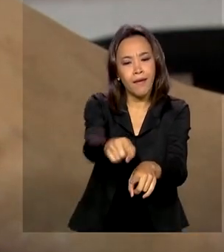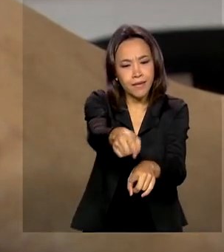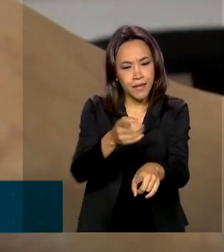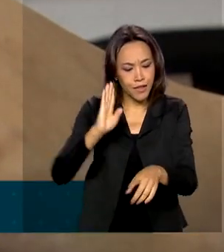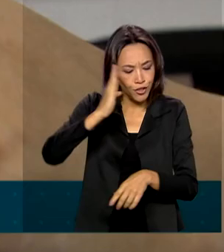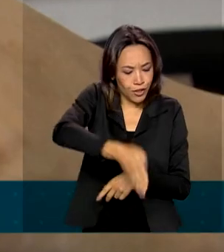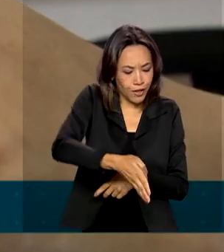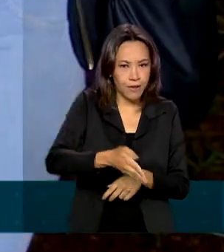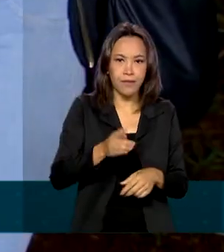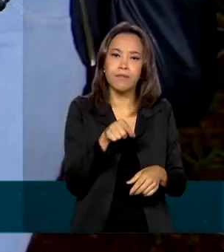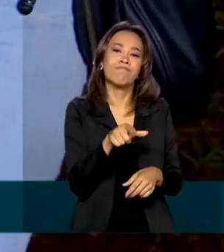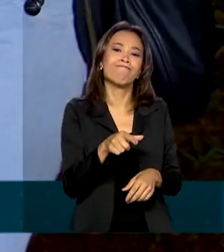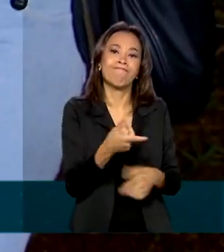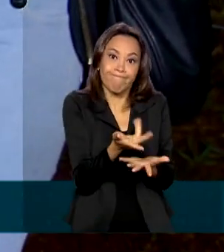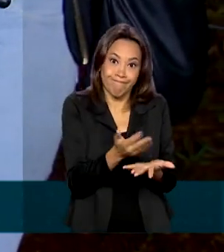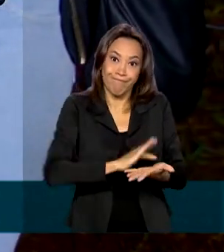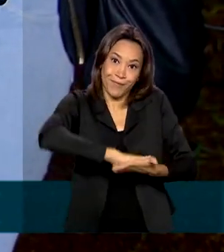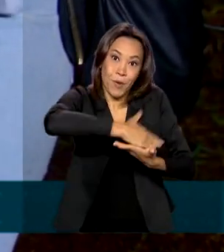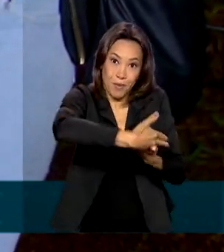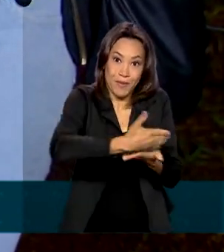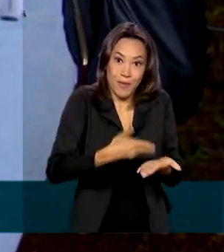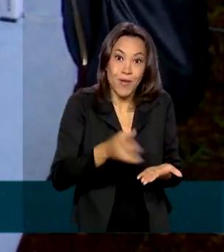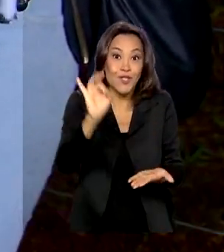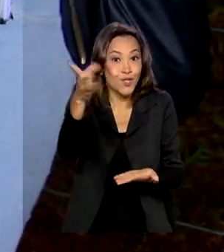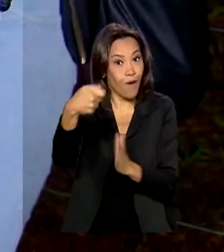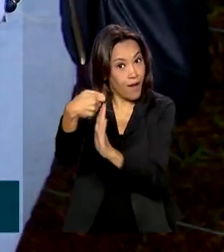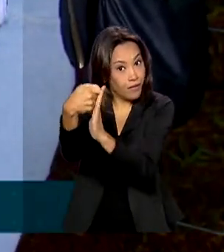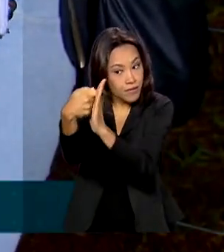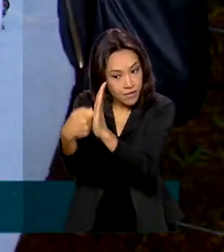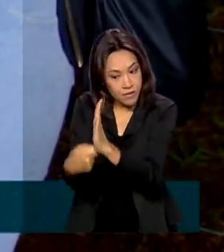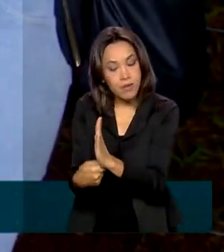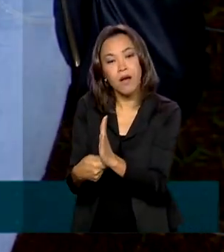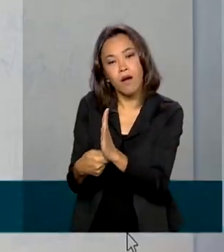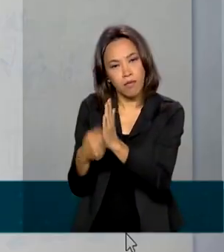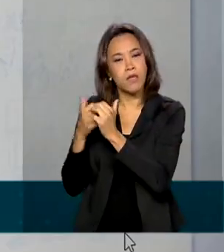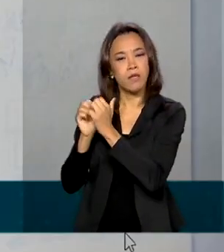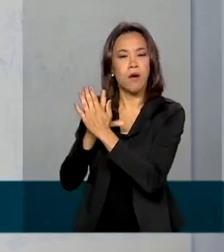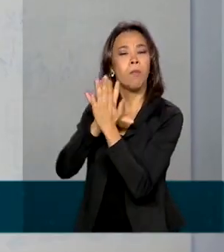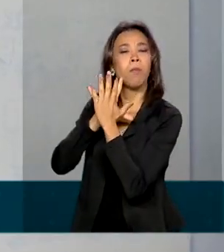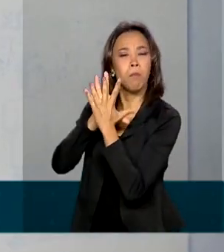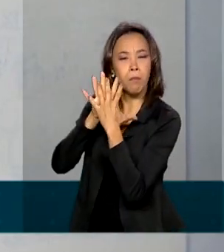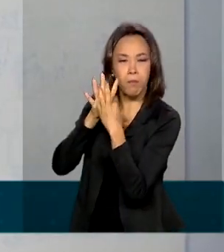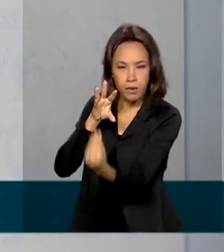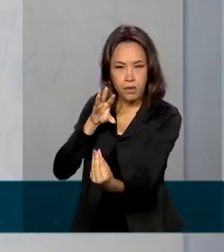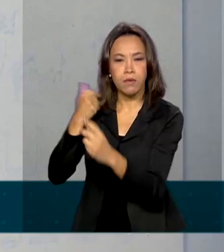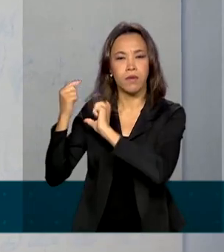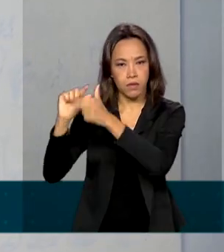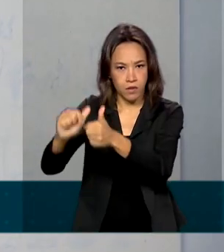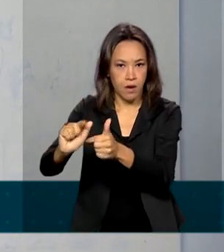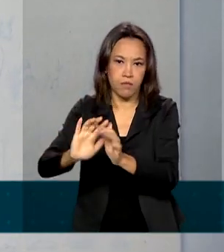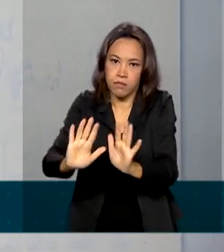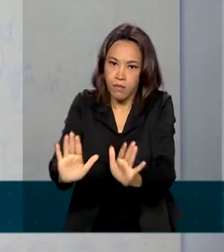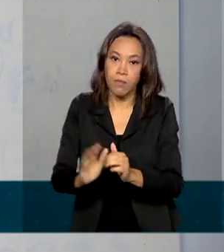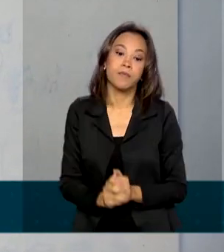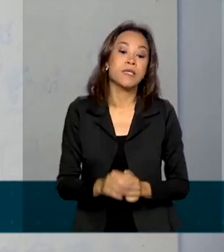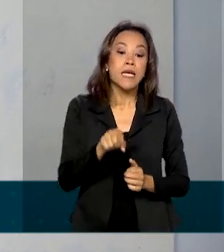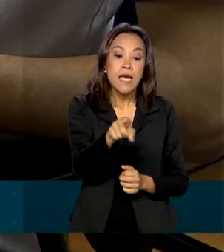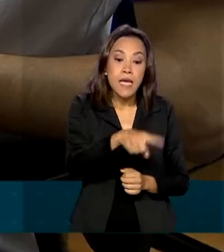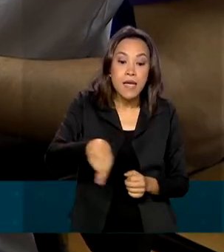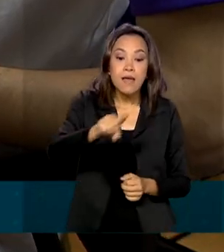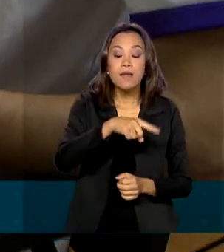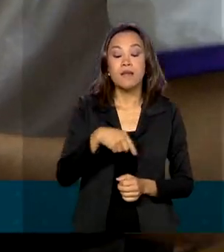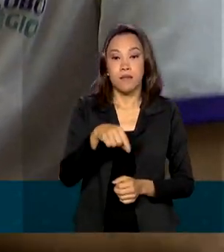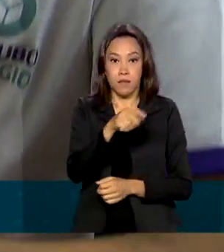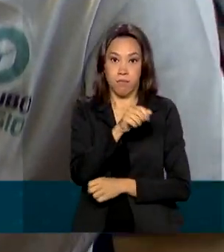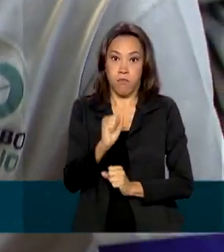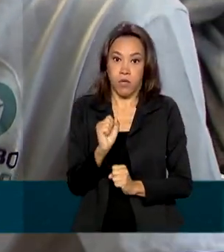diretamente no computador. Apenas a redação continua no formato tradicional. No momento da inscrição, os candidatos puderam escolher